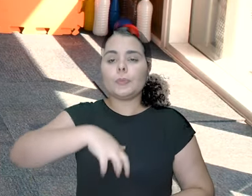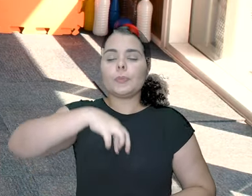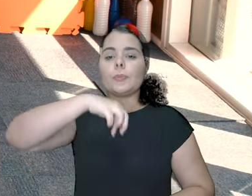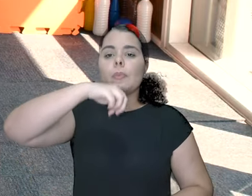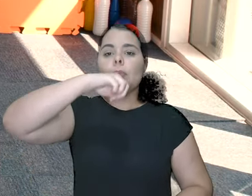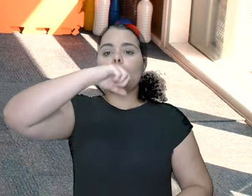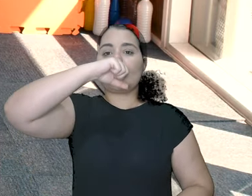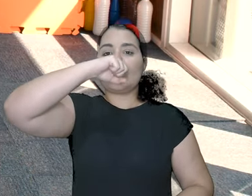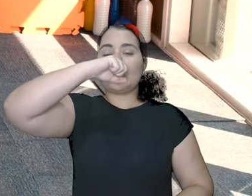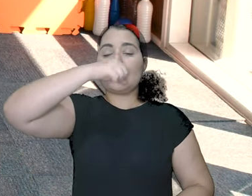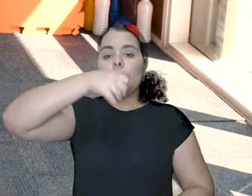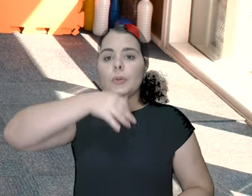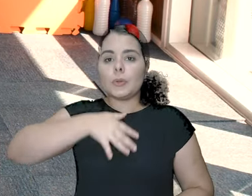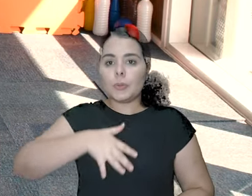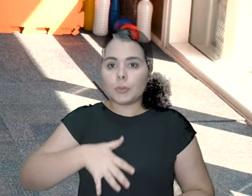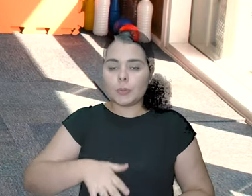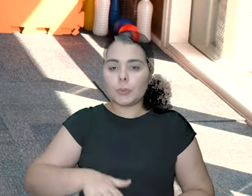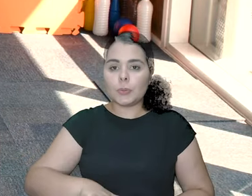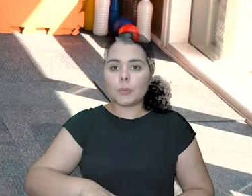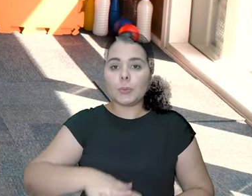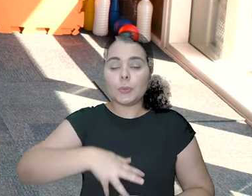respiração constante.